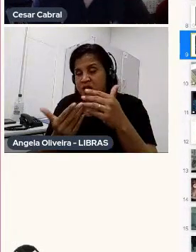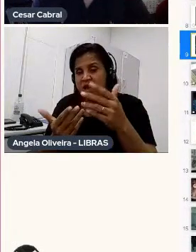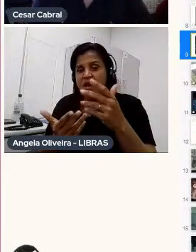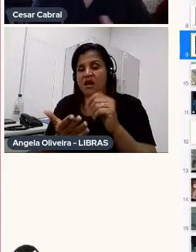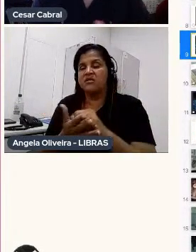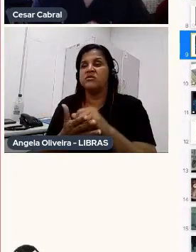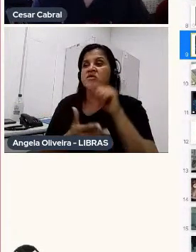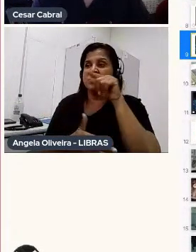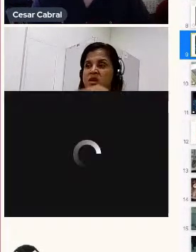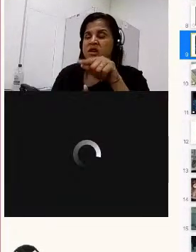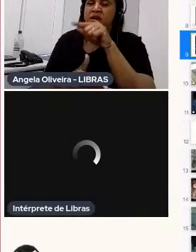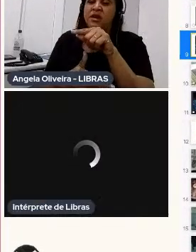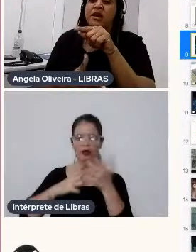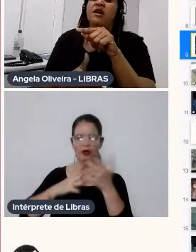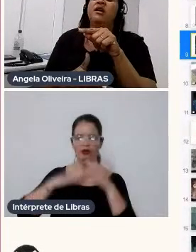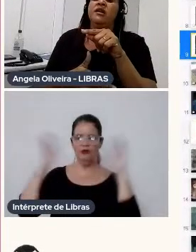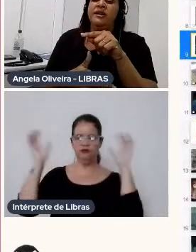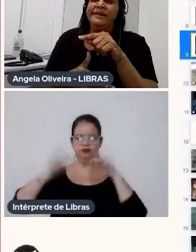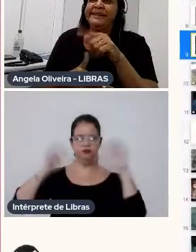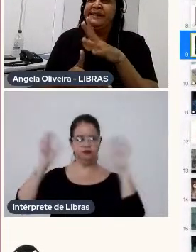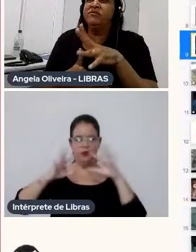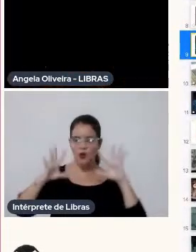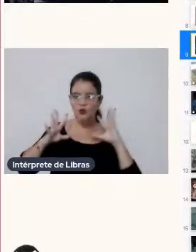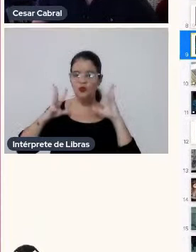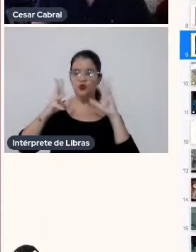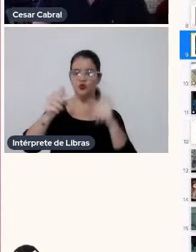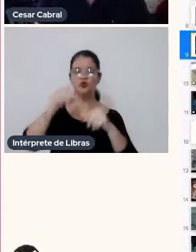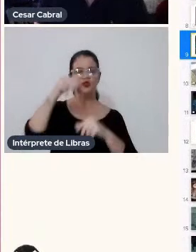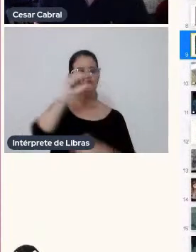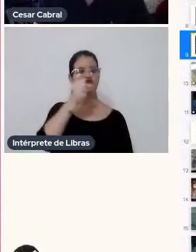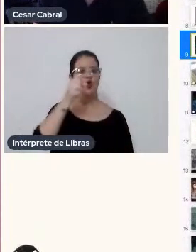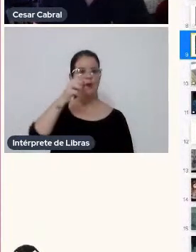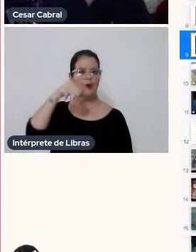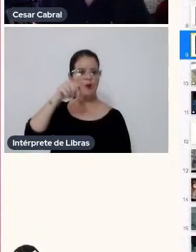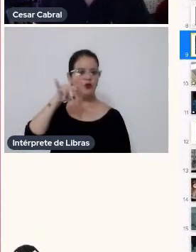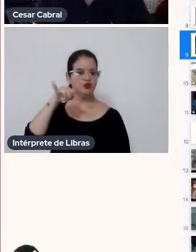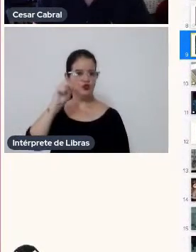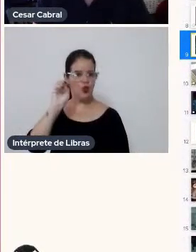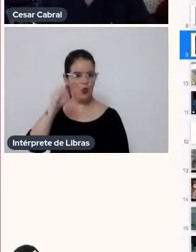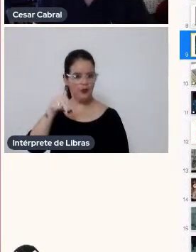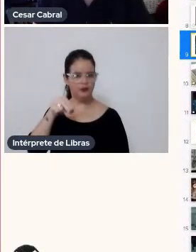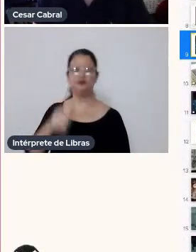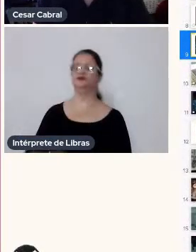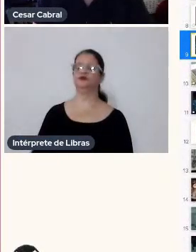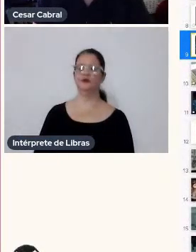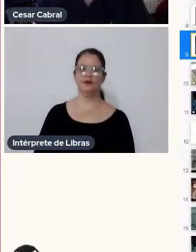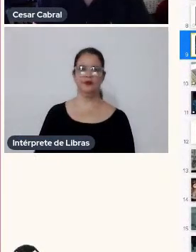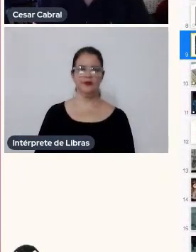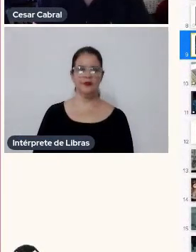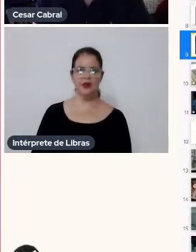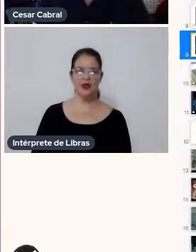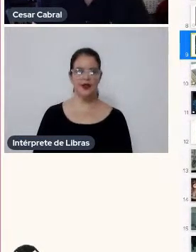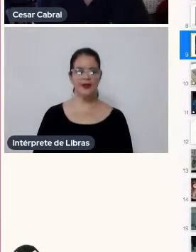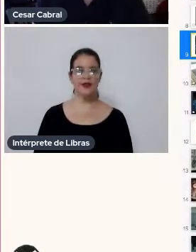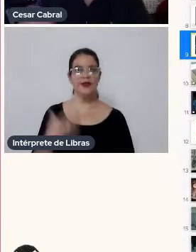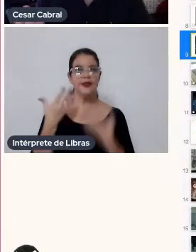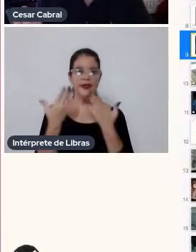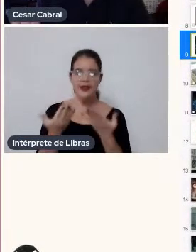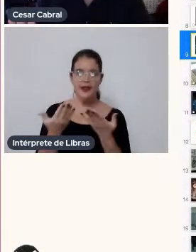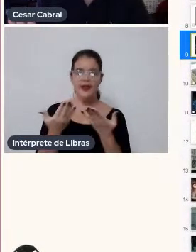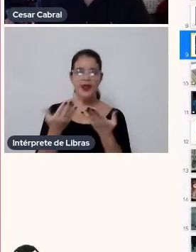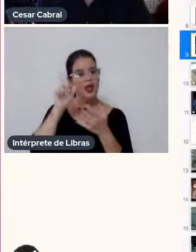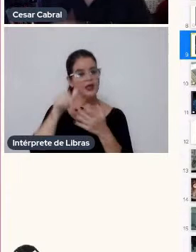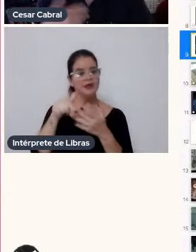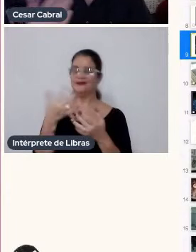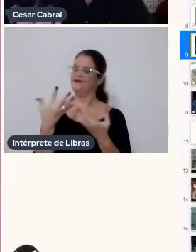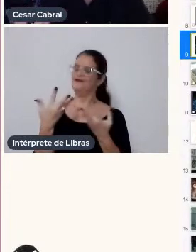no meio de uma tempestade, né, e tudo isso em stop motion, né, e, e, e, e esse foi